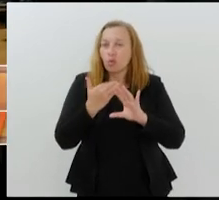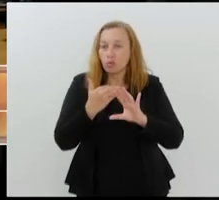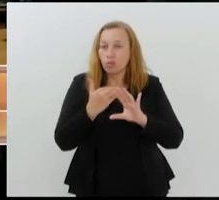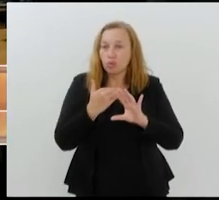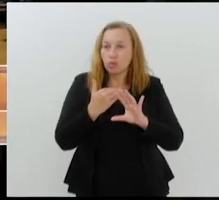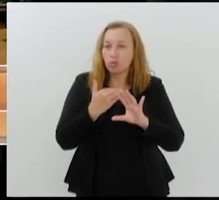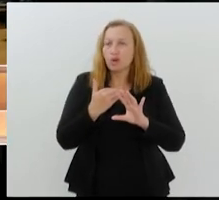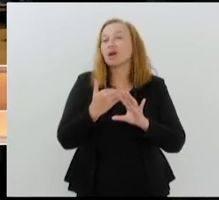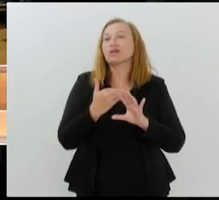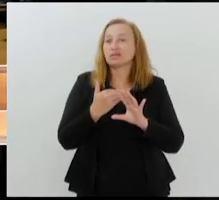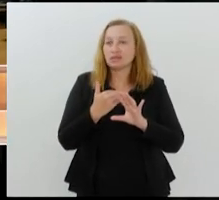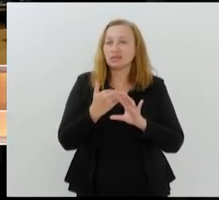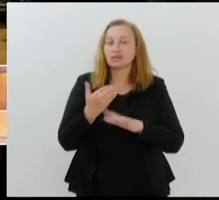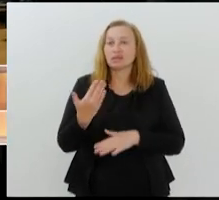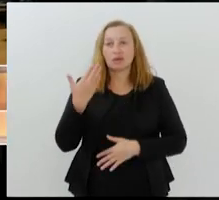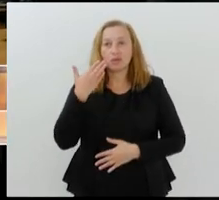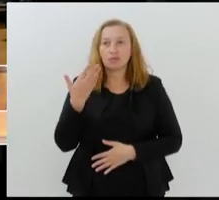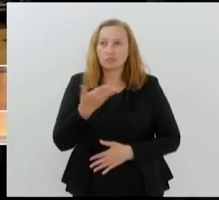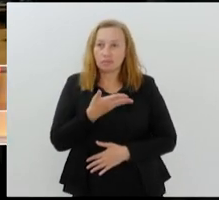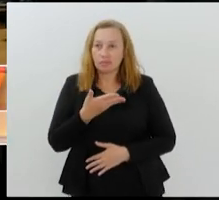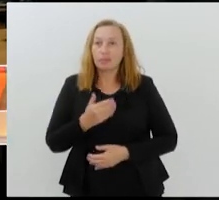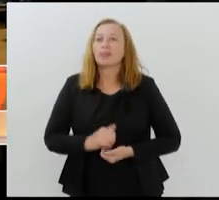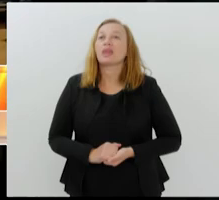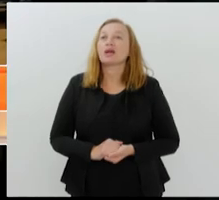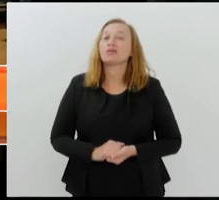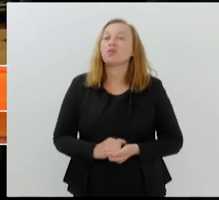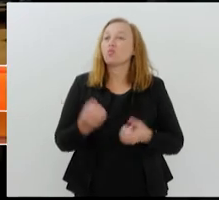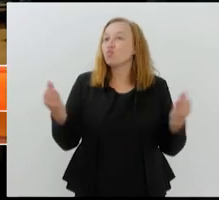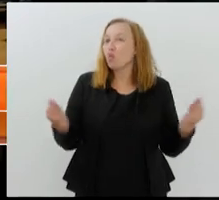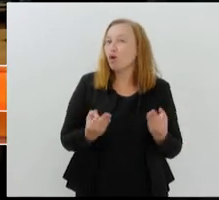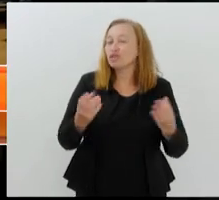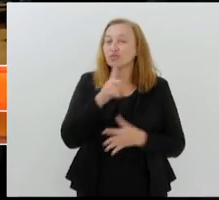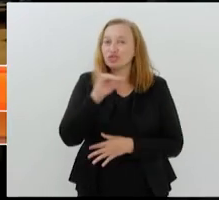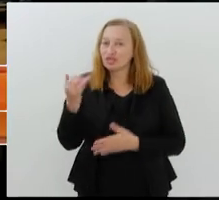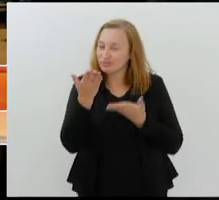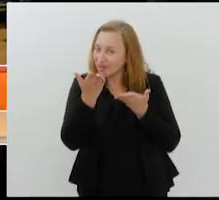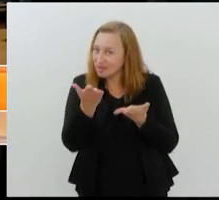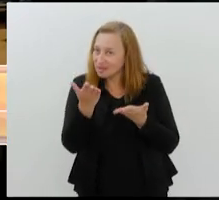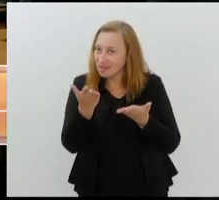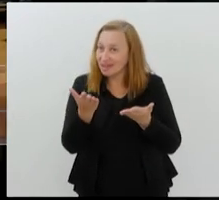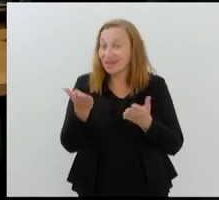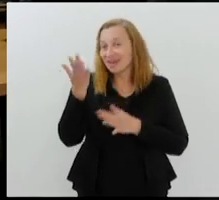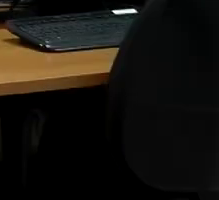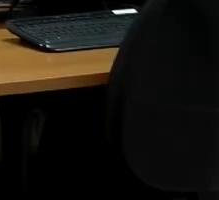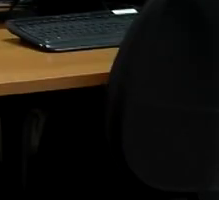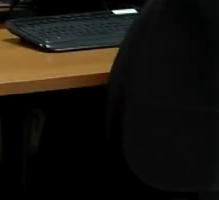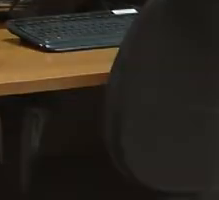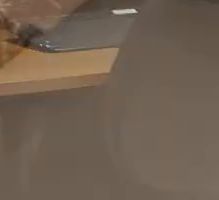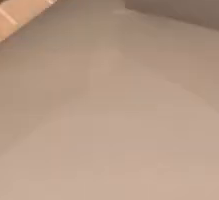arroba.rj.gov.br. Um ótimo dia para você e até amanhã!